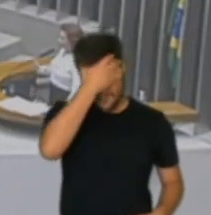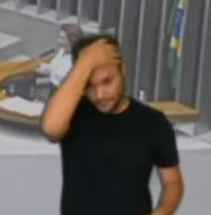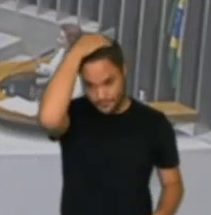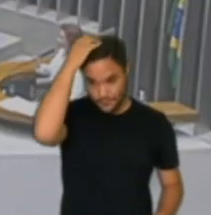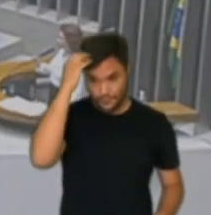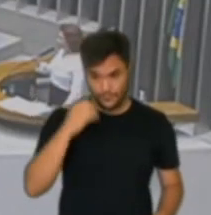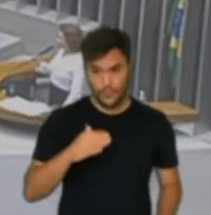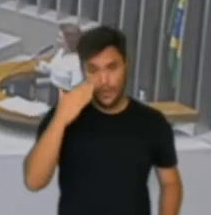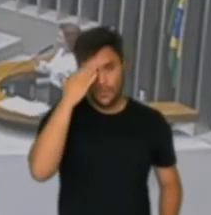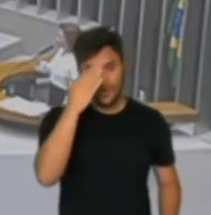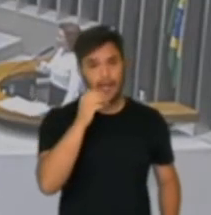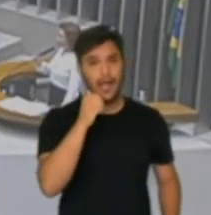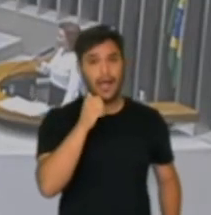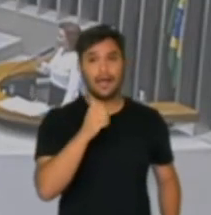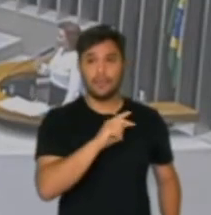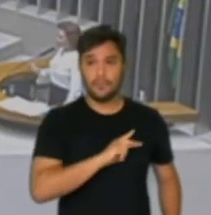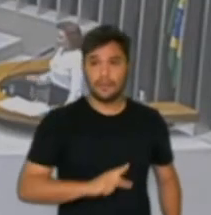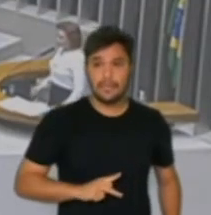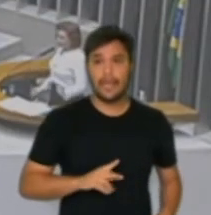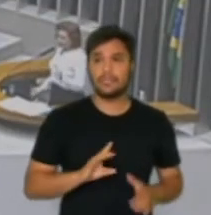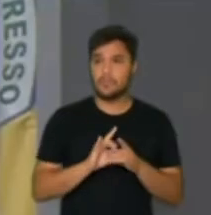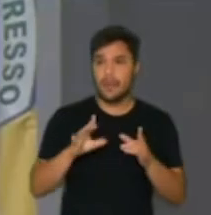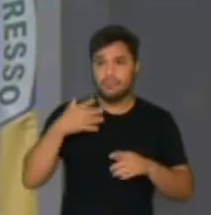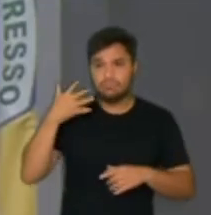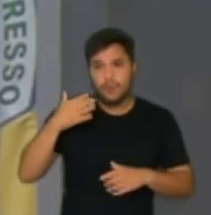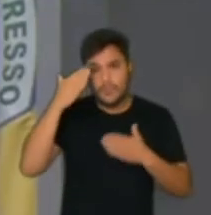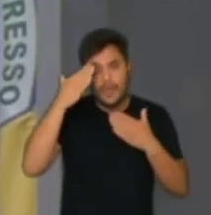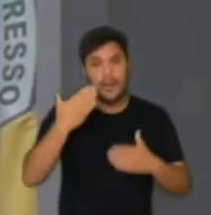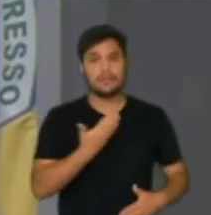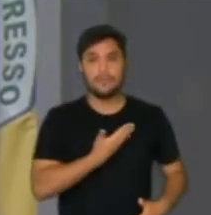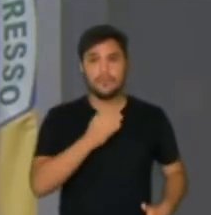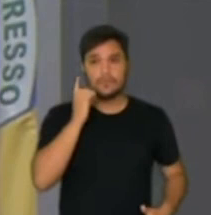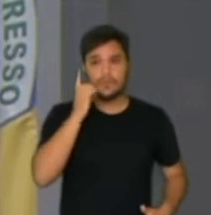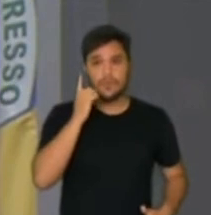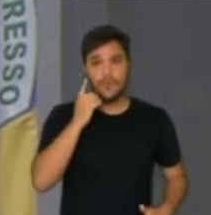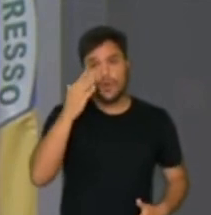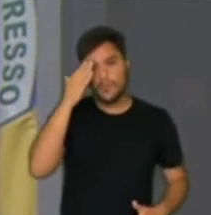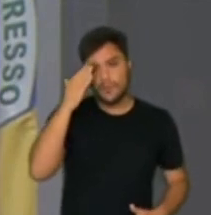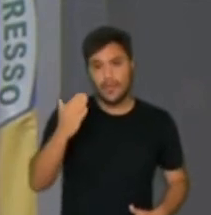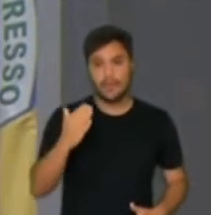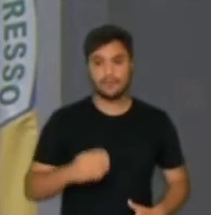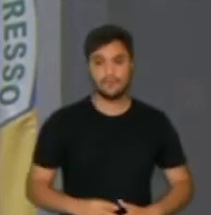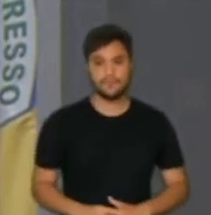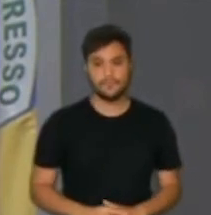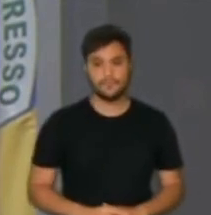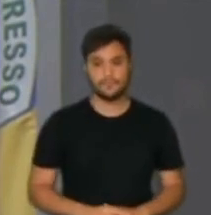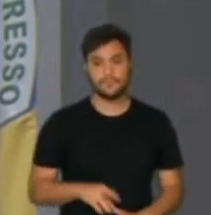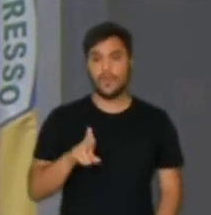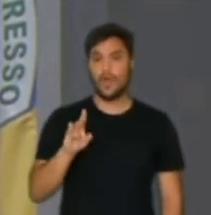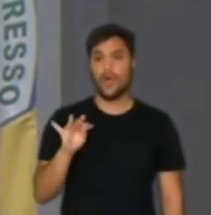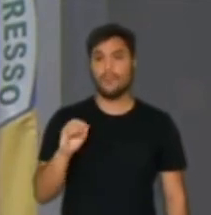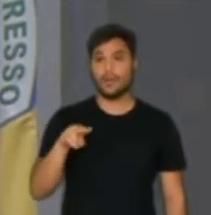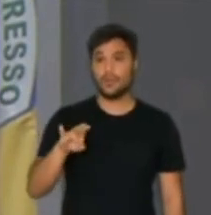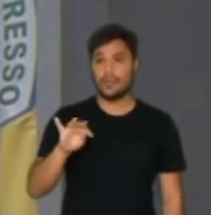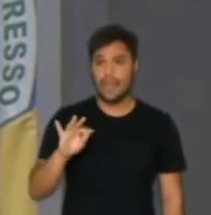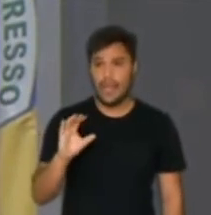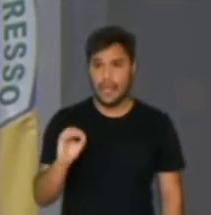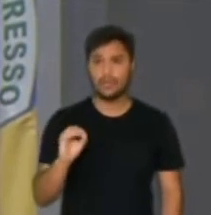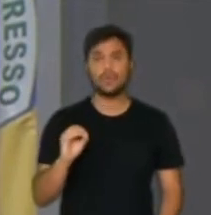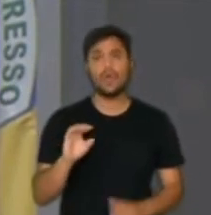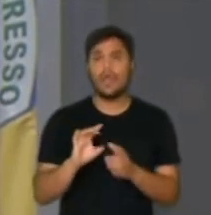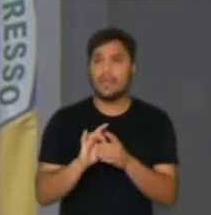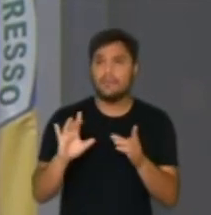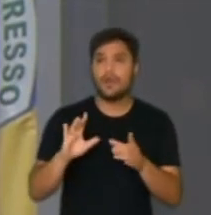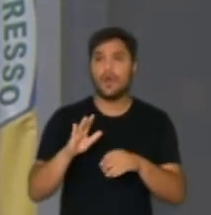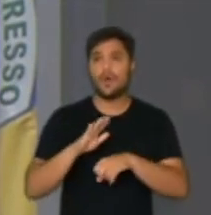Obrigada, presidente, obrigada pela sessão da palavra, obrigada aos colegas e obrigada ao capitão Alberto Neto pela sessão também do seu tempo como